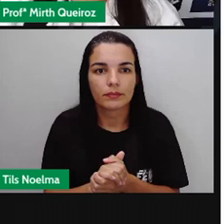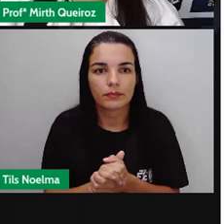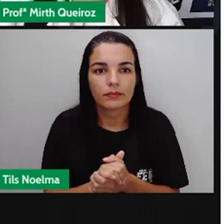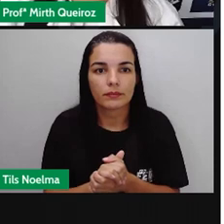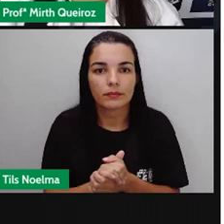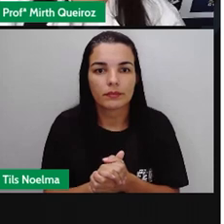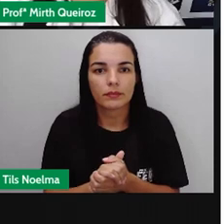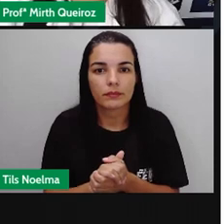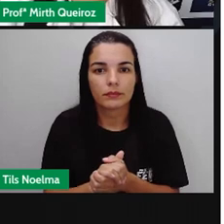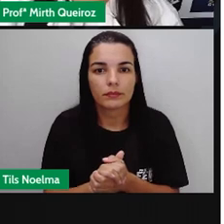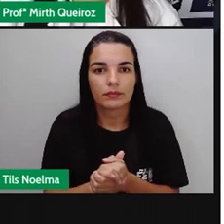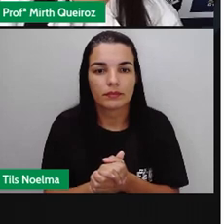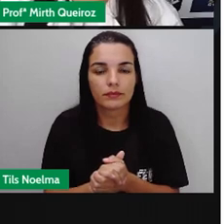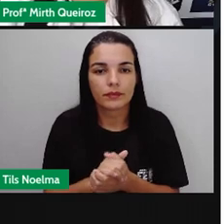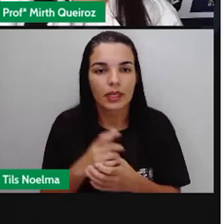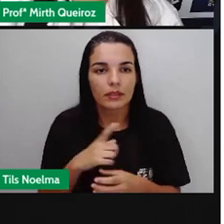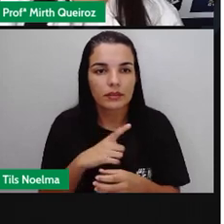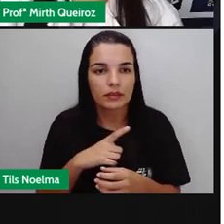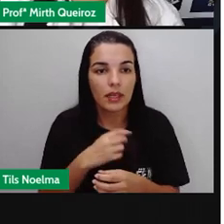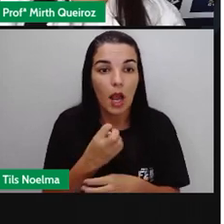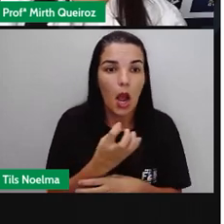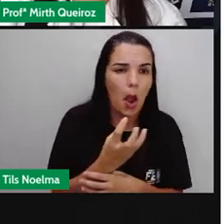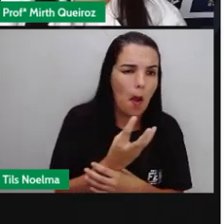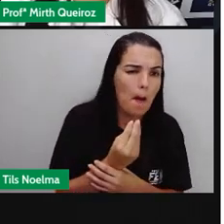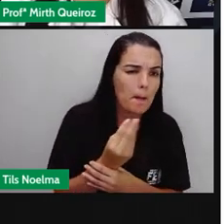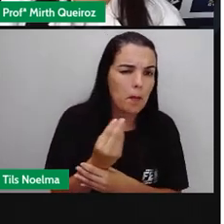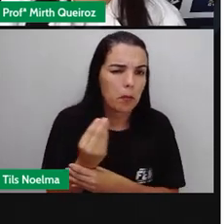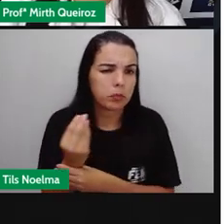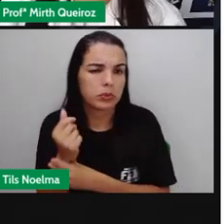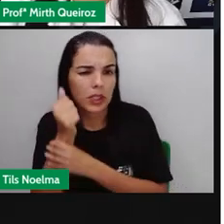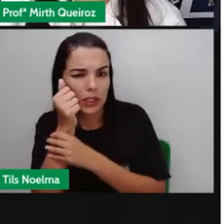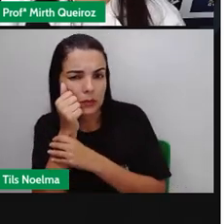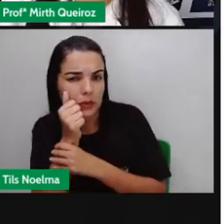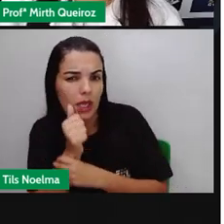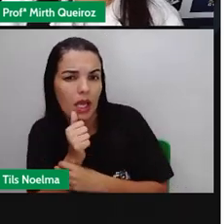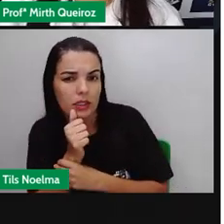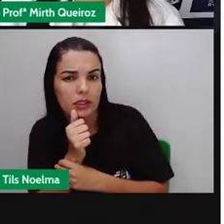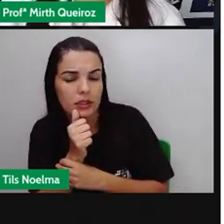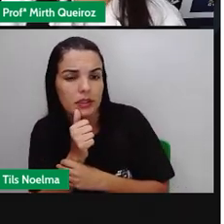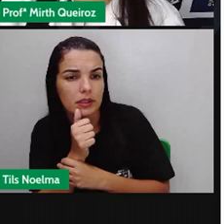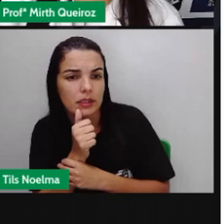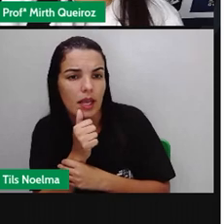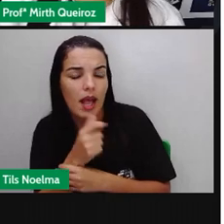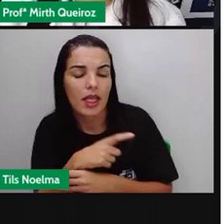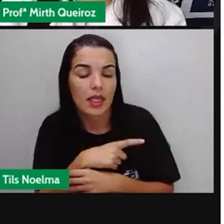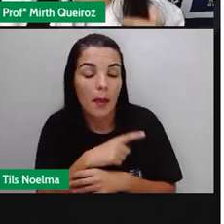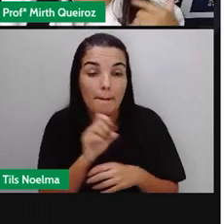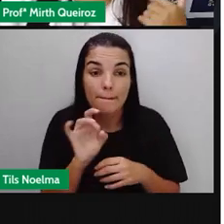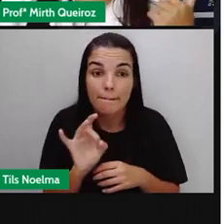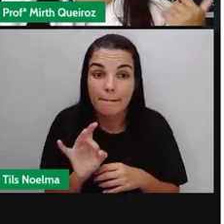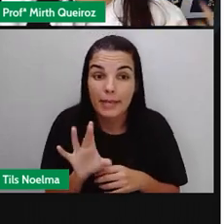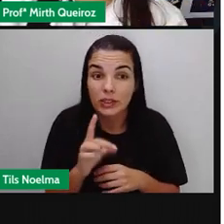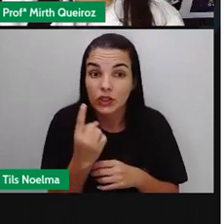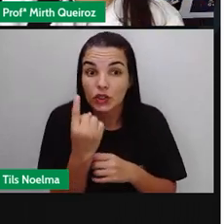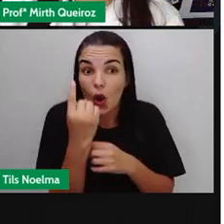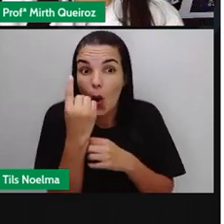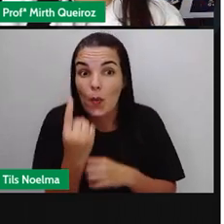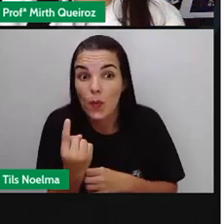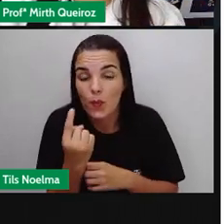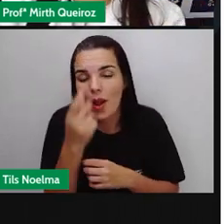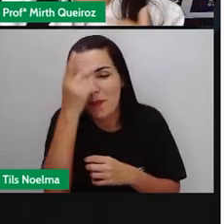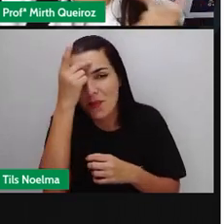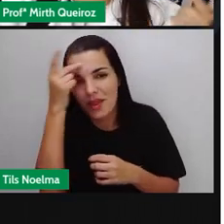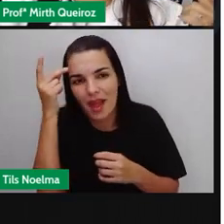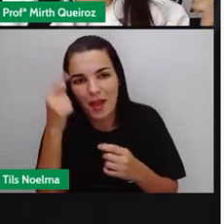Há várias mulheres nesse caso na reunião, mas apenas aquela mulher que é nervosa, né? Que estava nervosa. uma característica